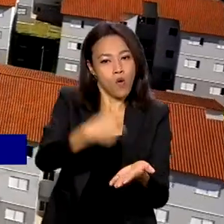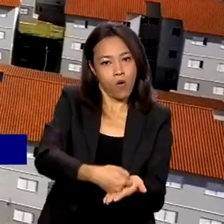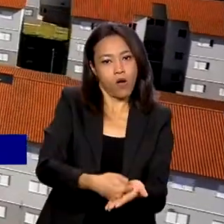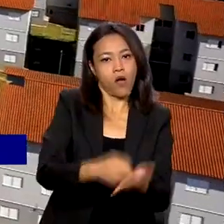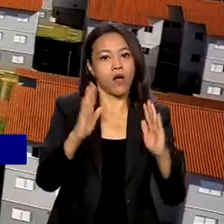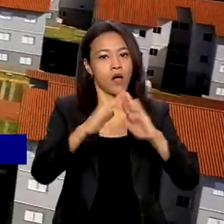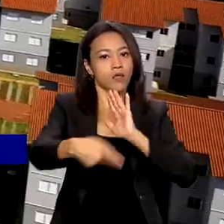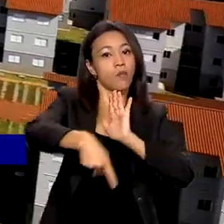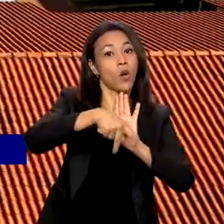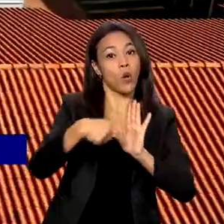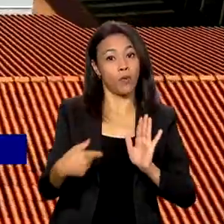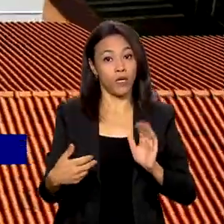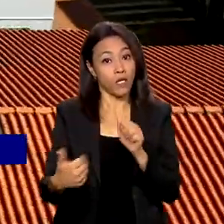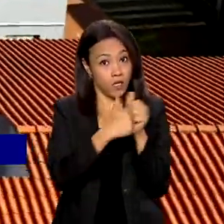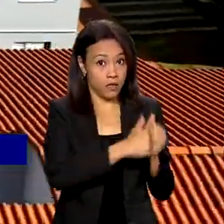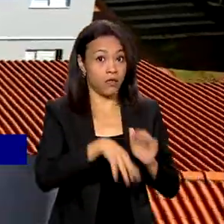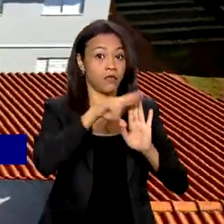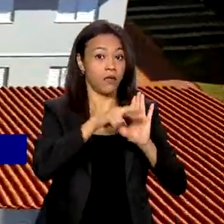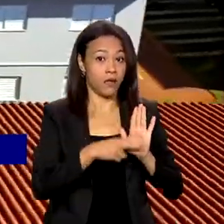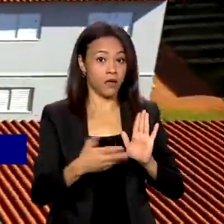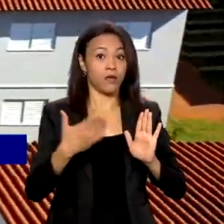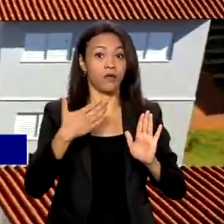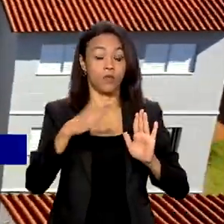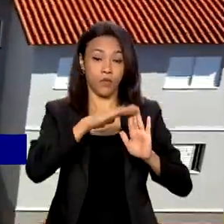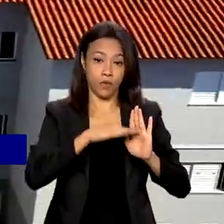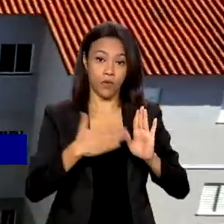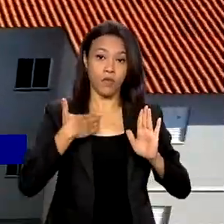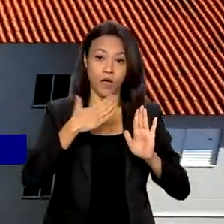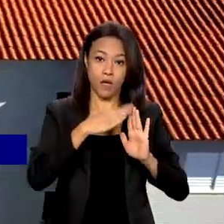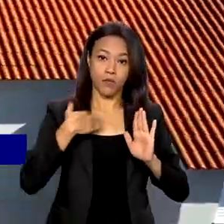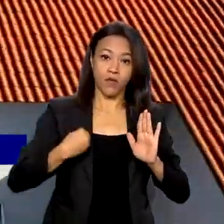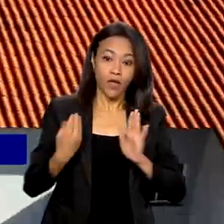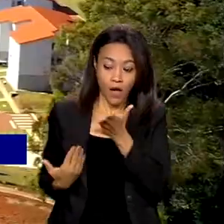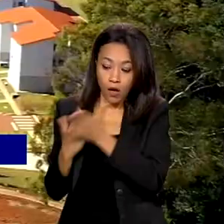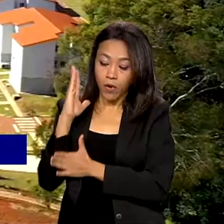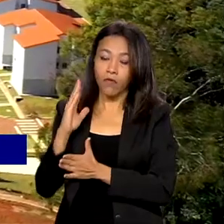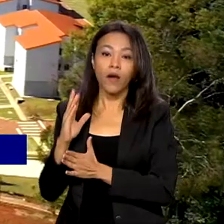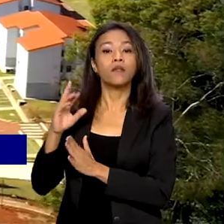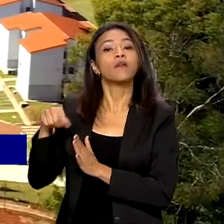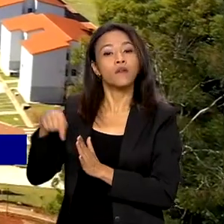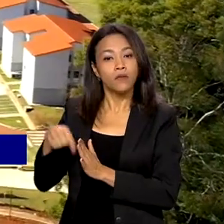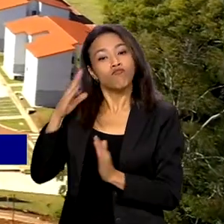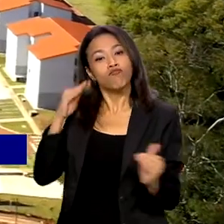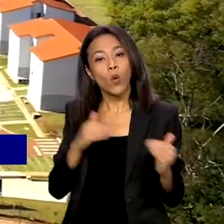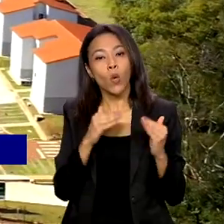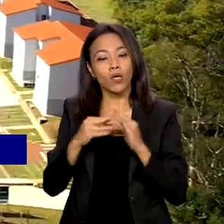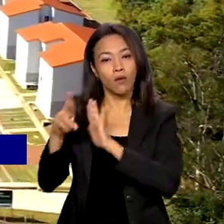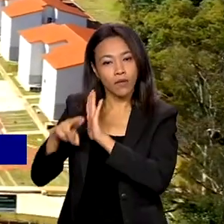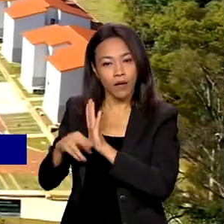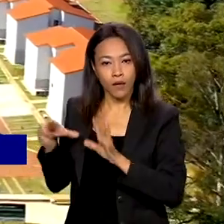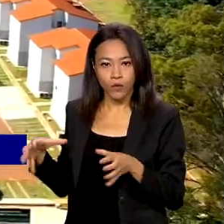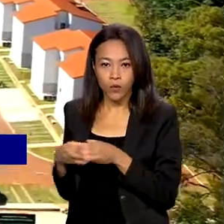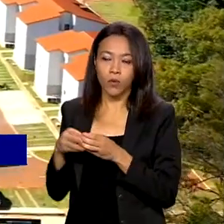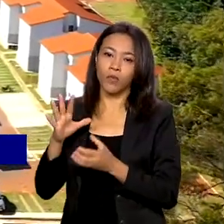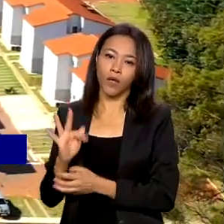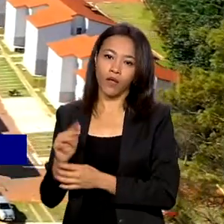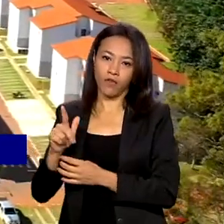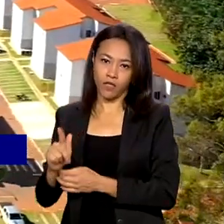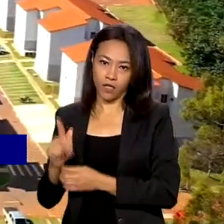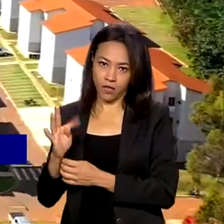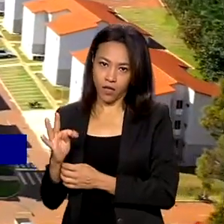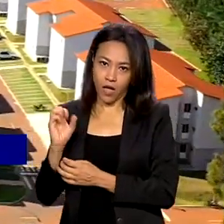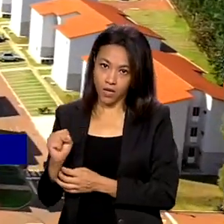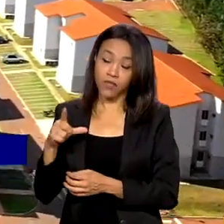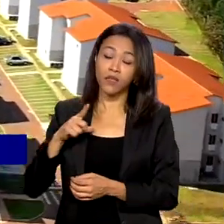para o programa Minha Casa Minha Vida, aprovadas pelo Conselho Curador do FGTS, também está o aumento do subsídio